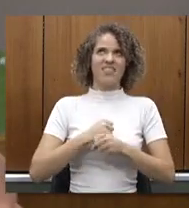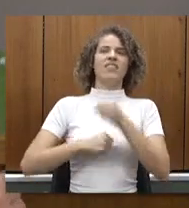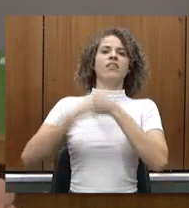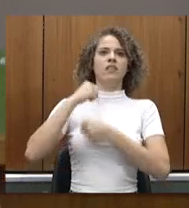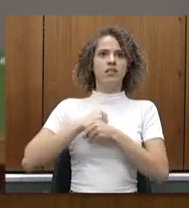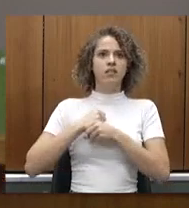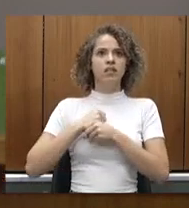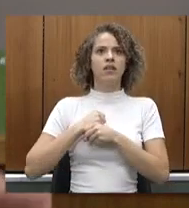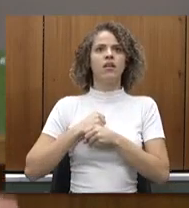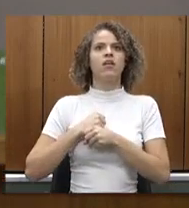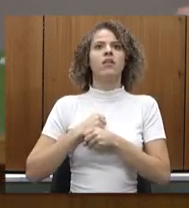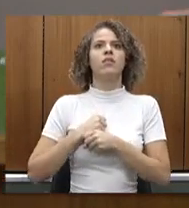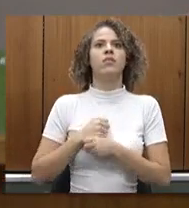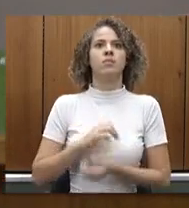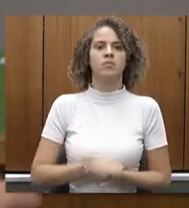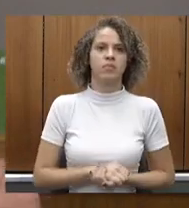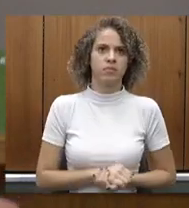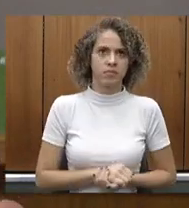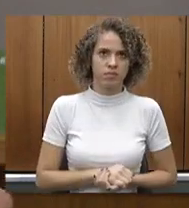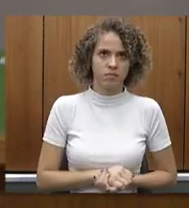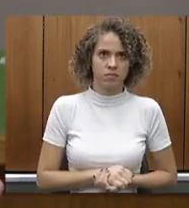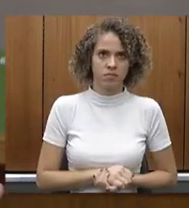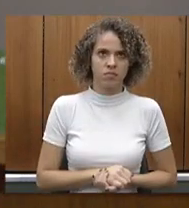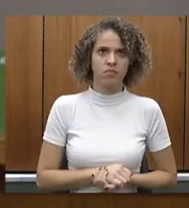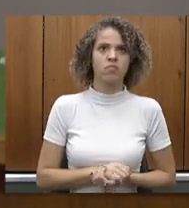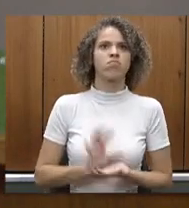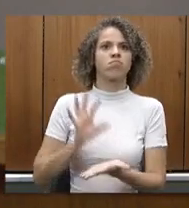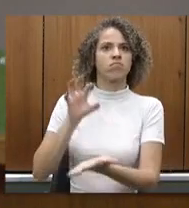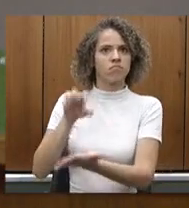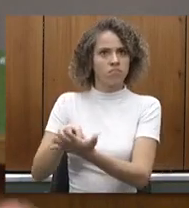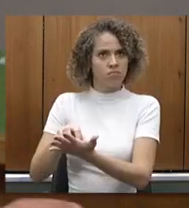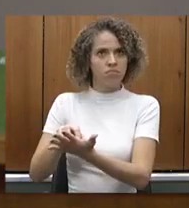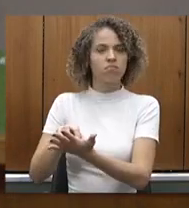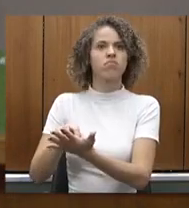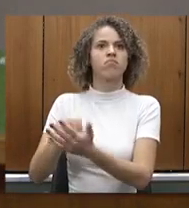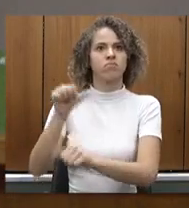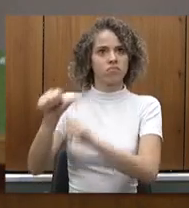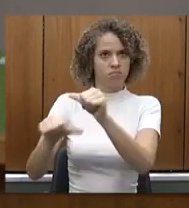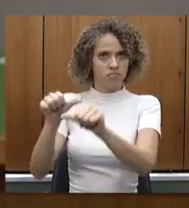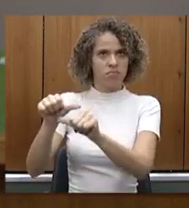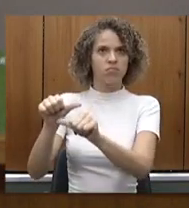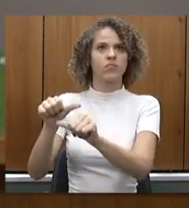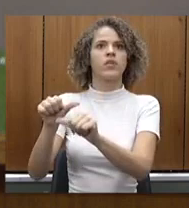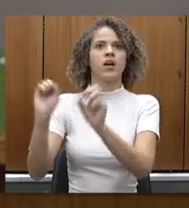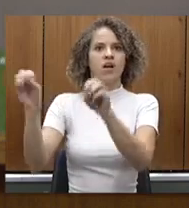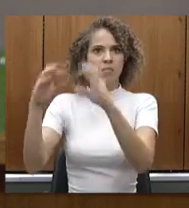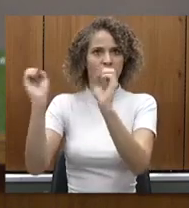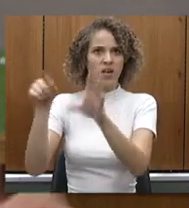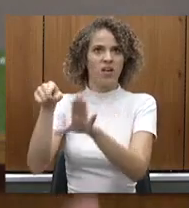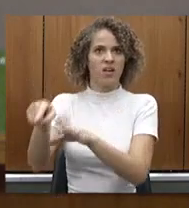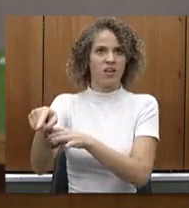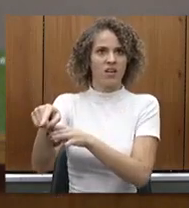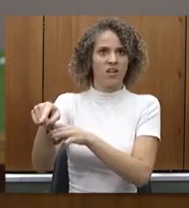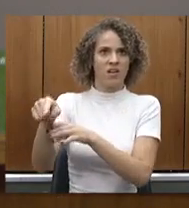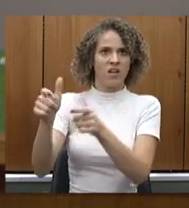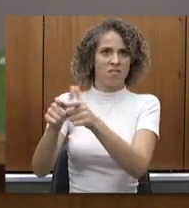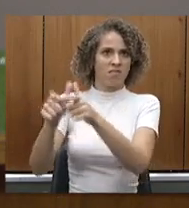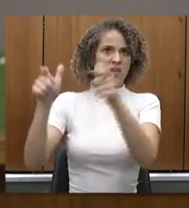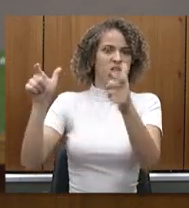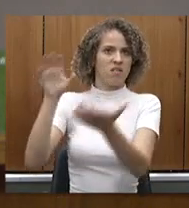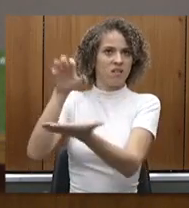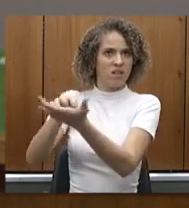repasse para unidade de transporte sanitário e ambulâncias para a maior parte dos